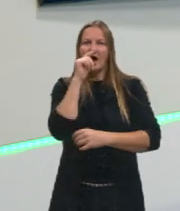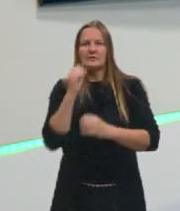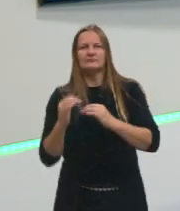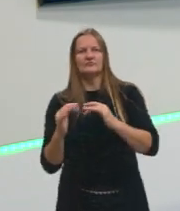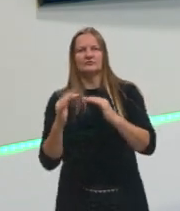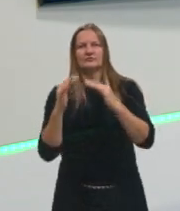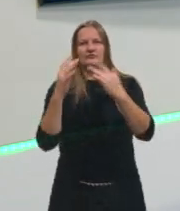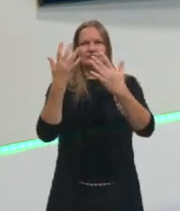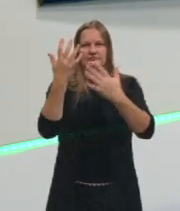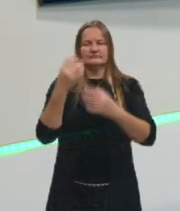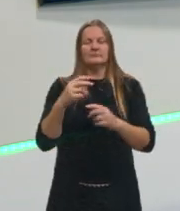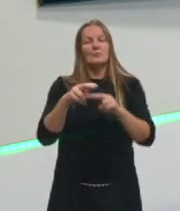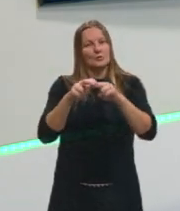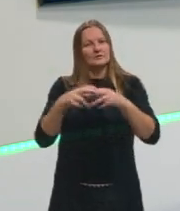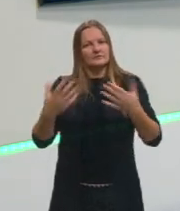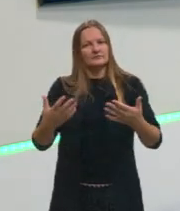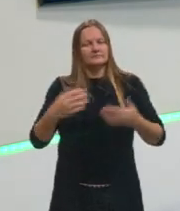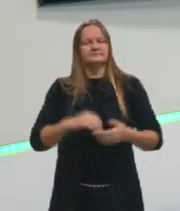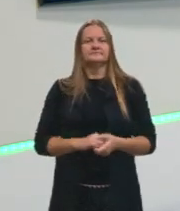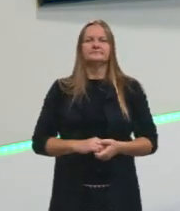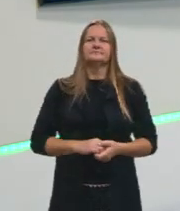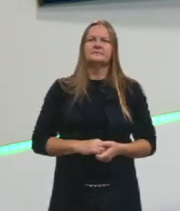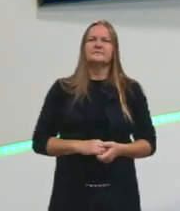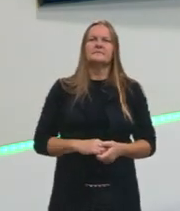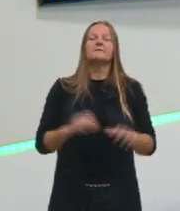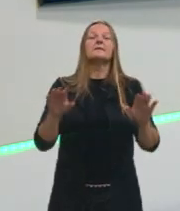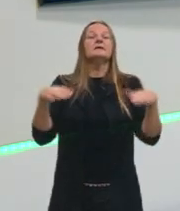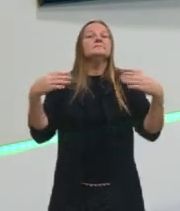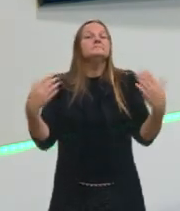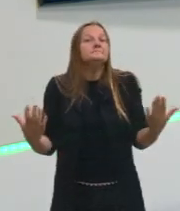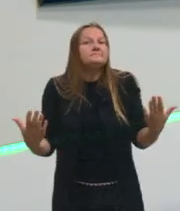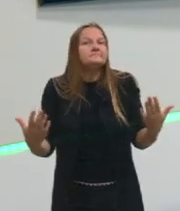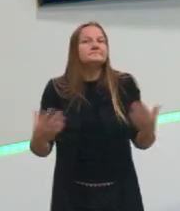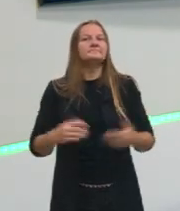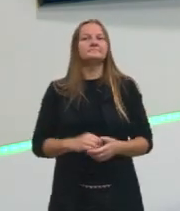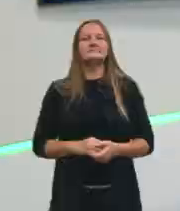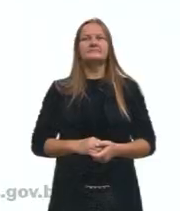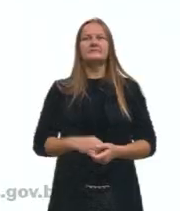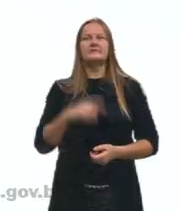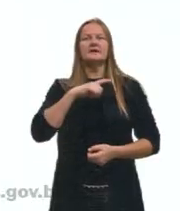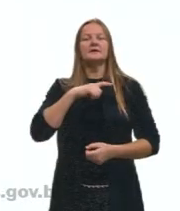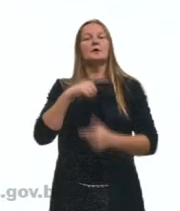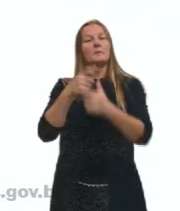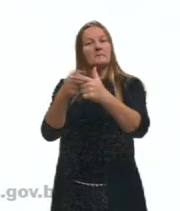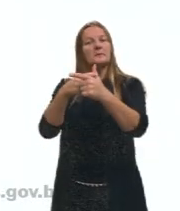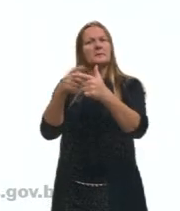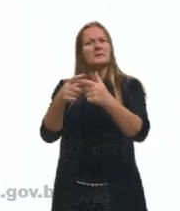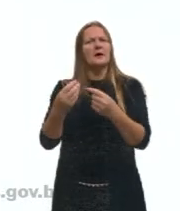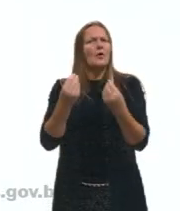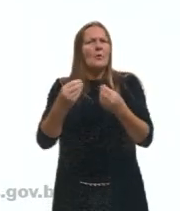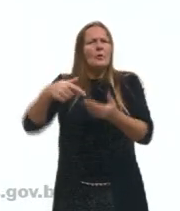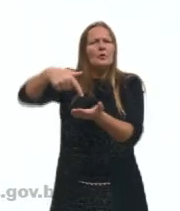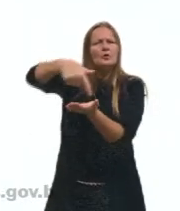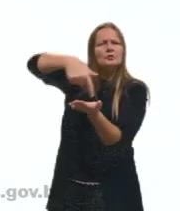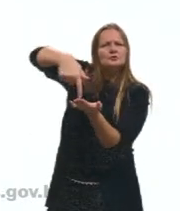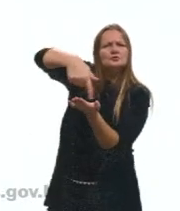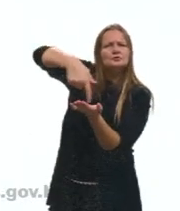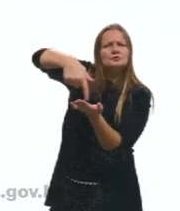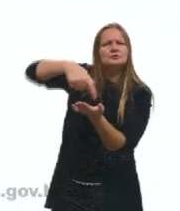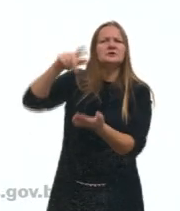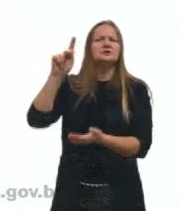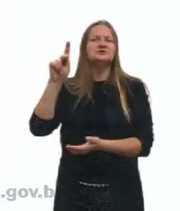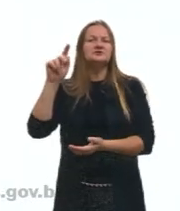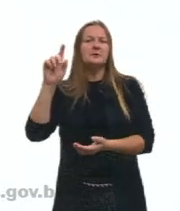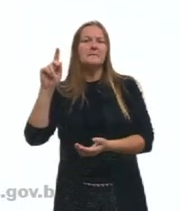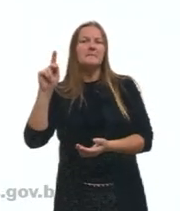importantíssimo da gente entender. Mas aí, a gente tem uma situação, um problema, a gente tem um GPS no celular,